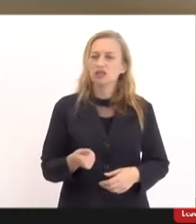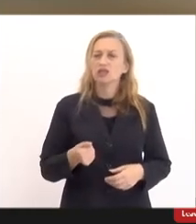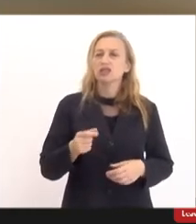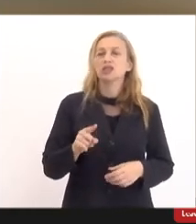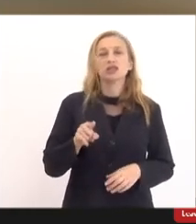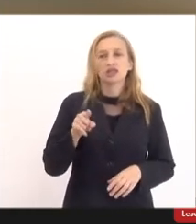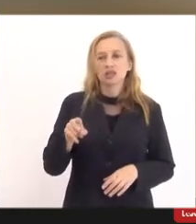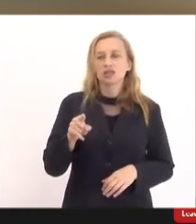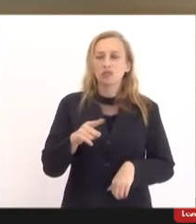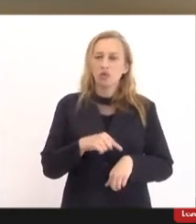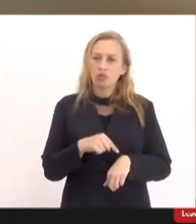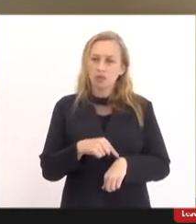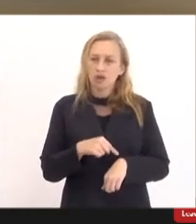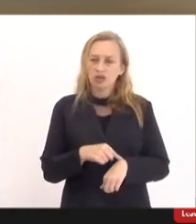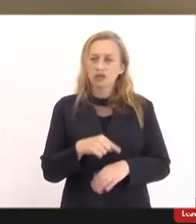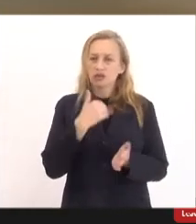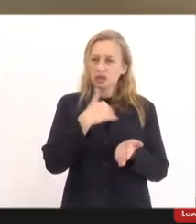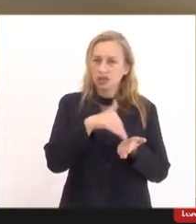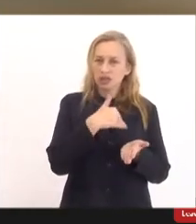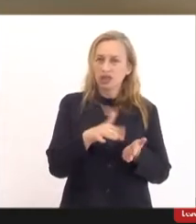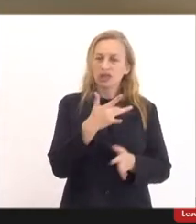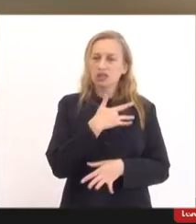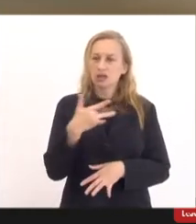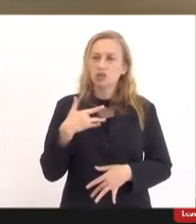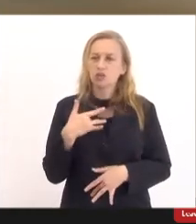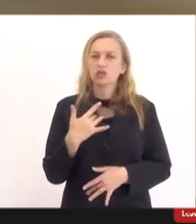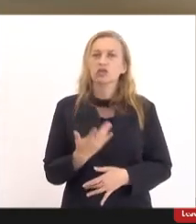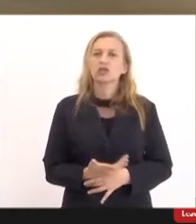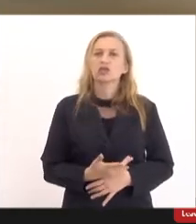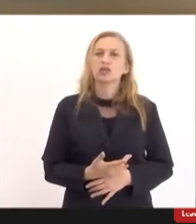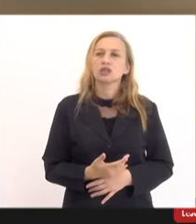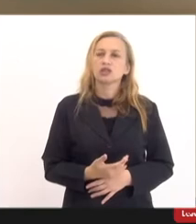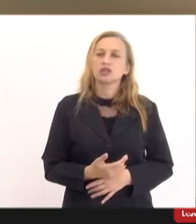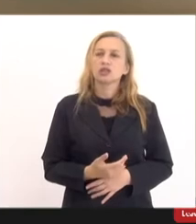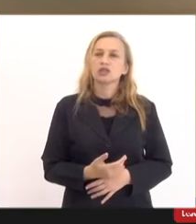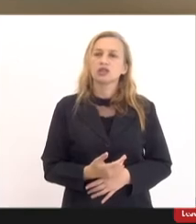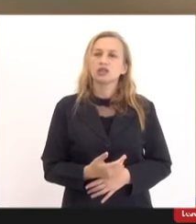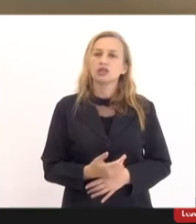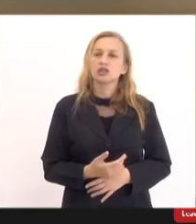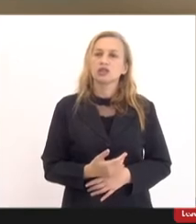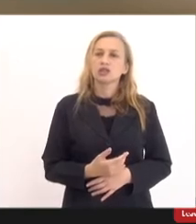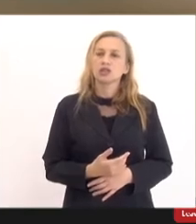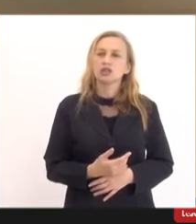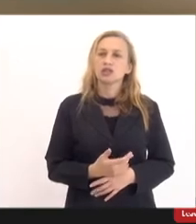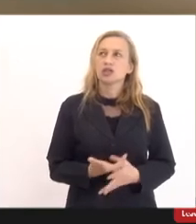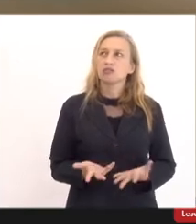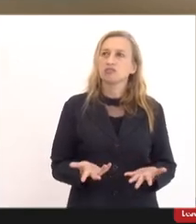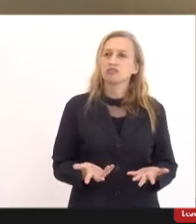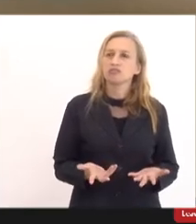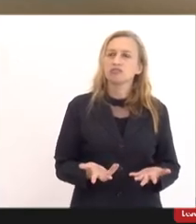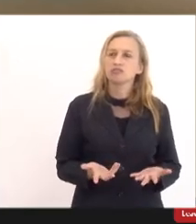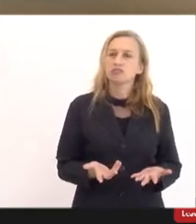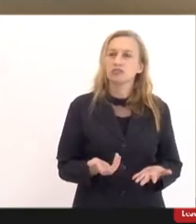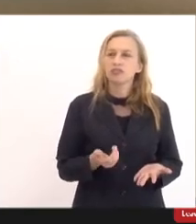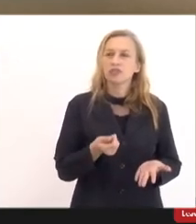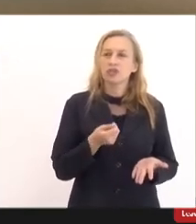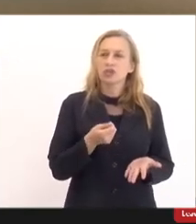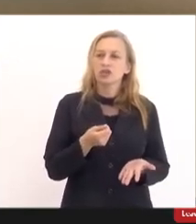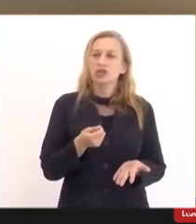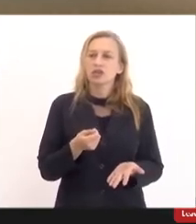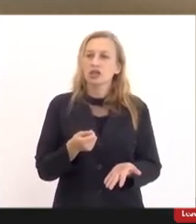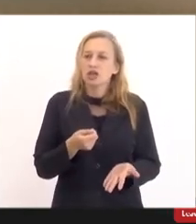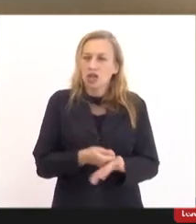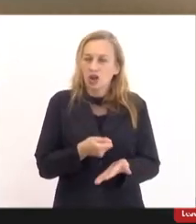convencimento dos secretários de saúde que recomendam e não fazem essa ressalva de que ela não é